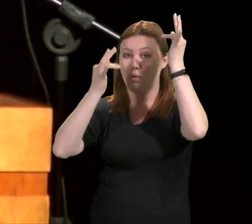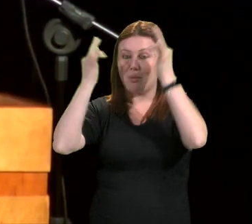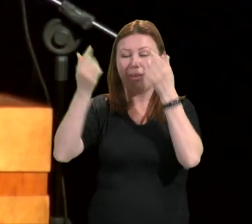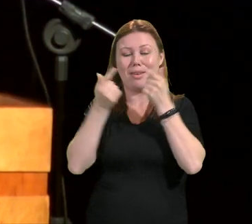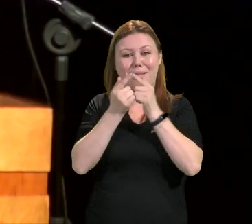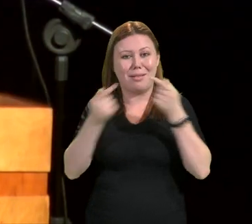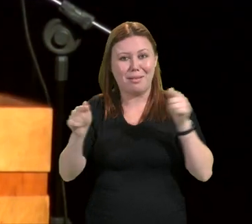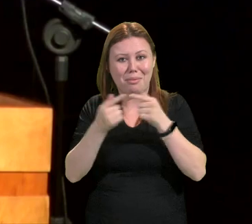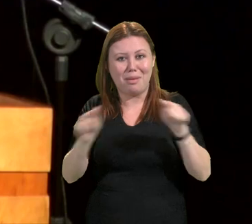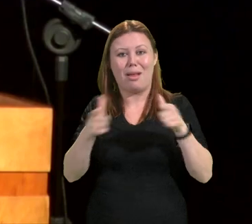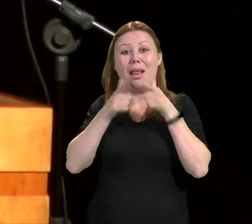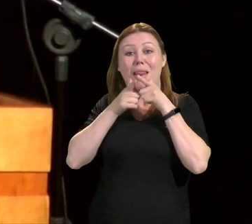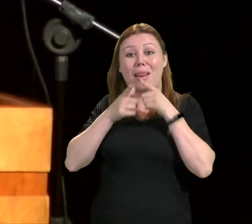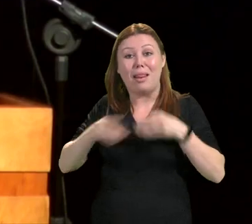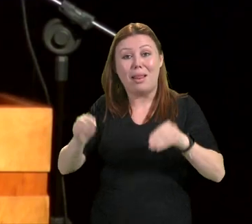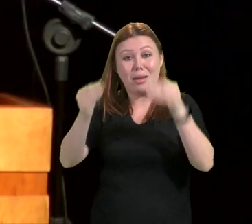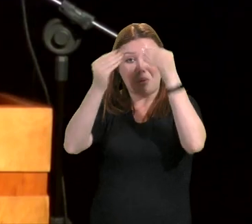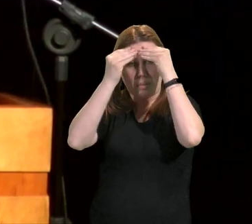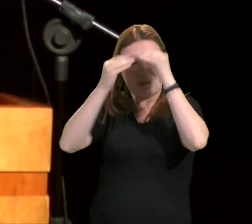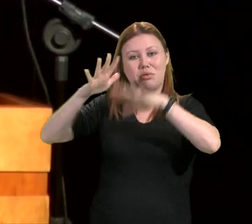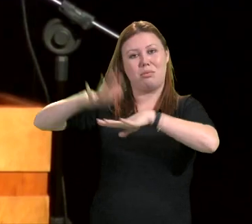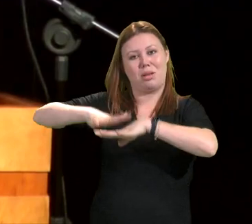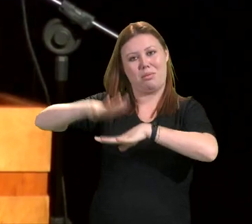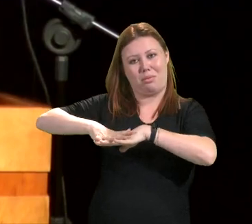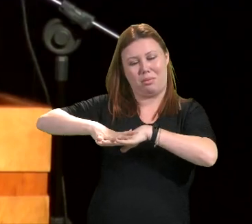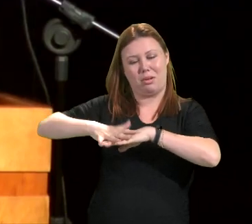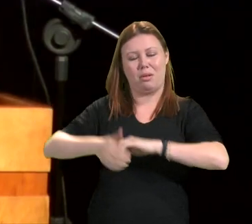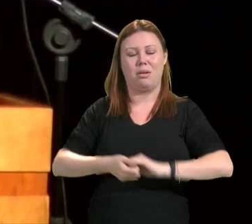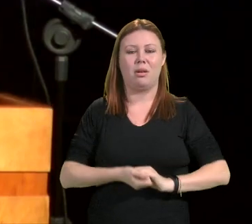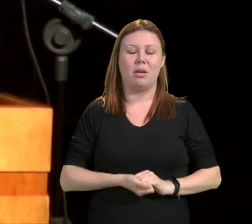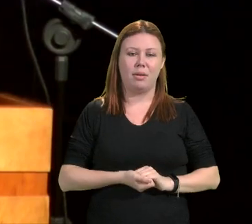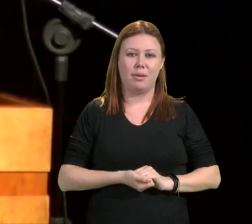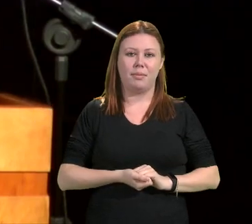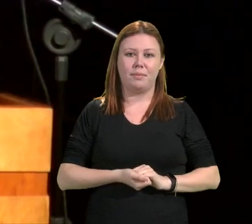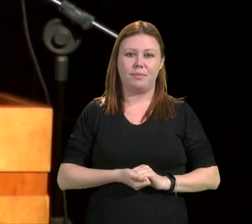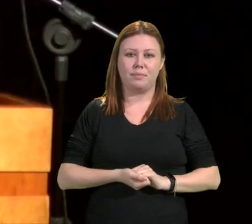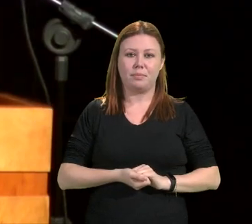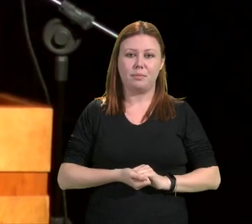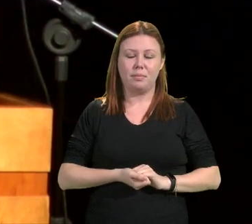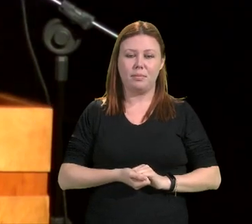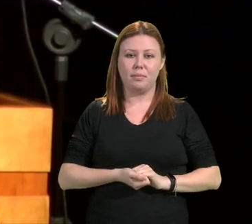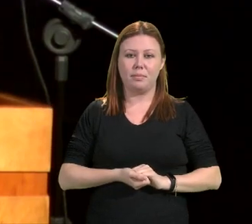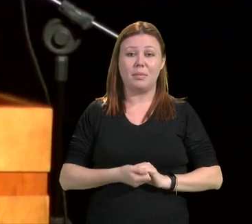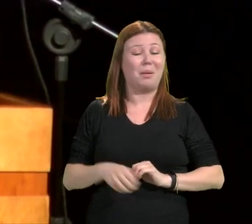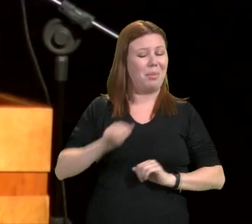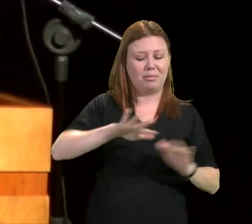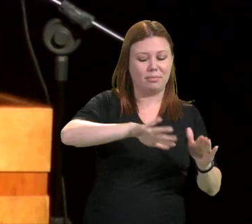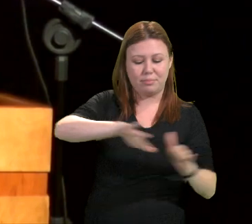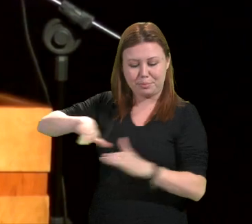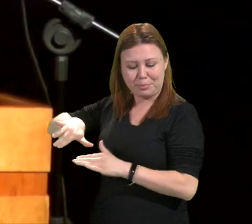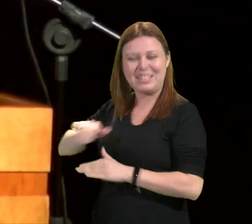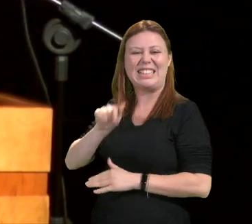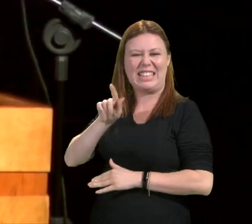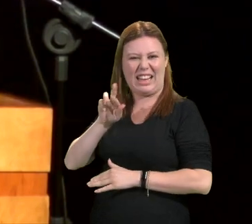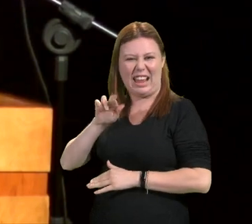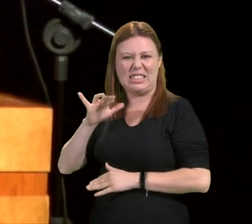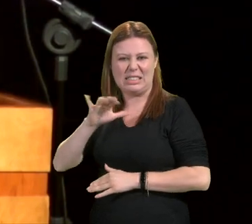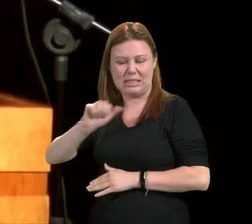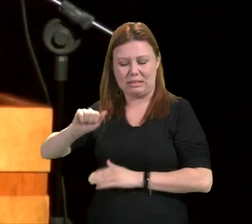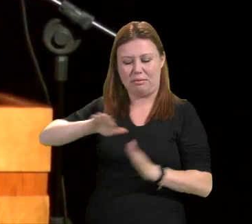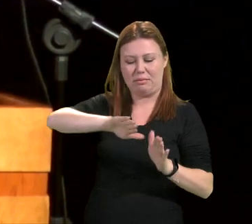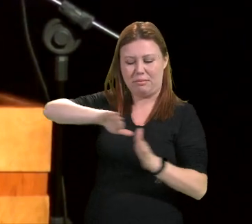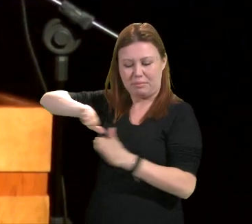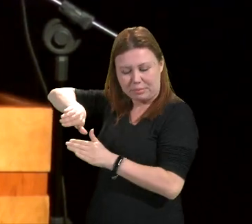linguagem e matemática. Para sair da Grécia e da Península